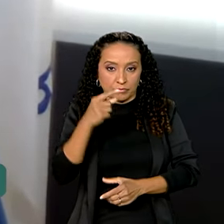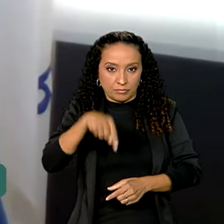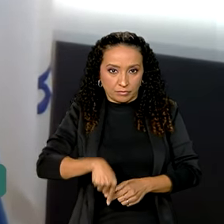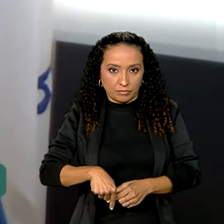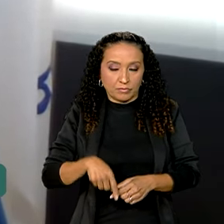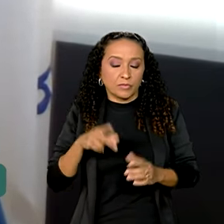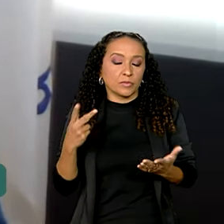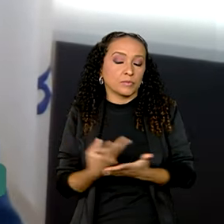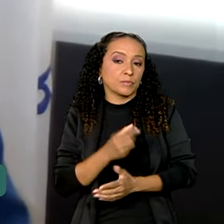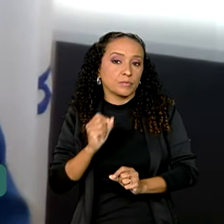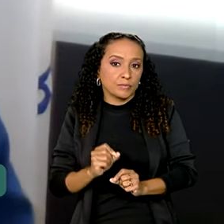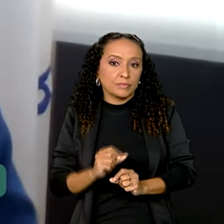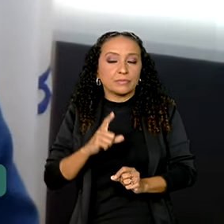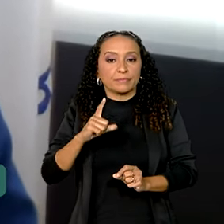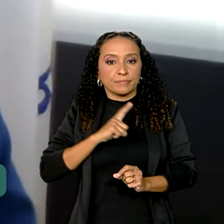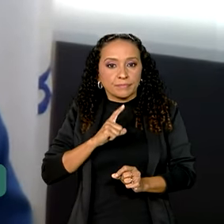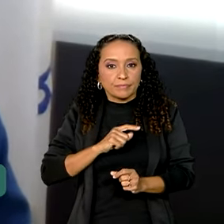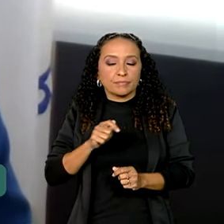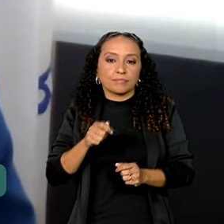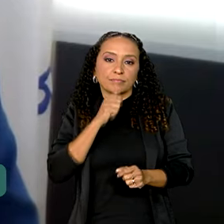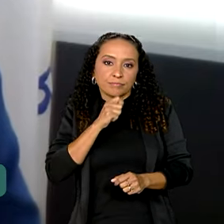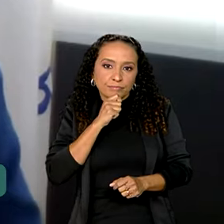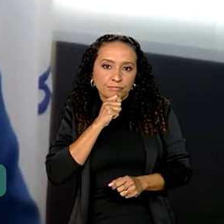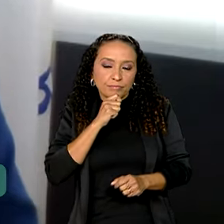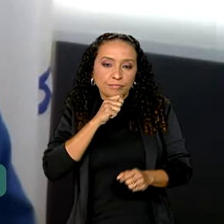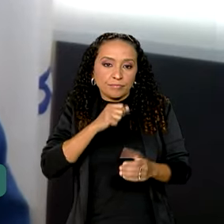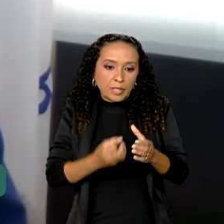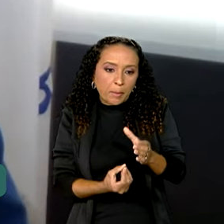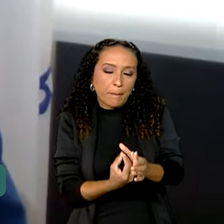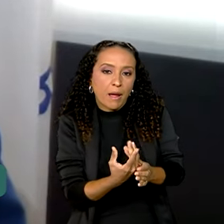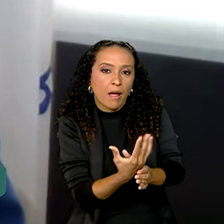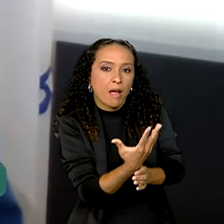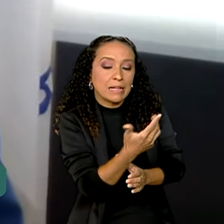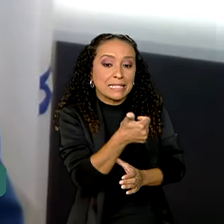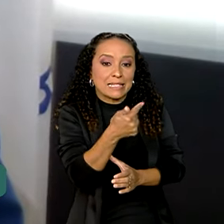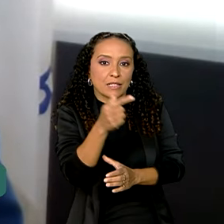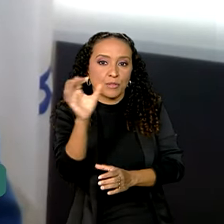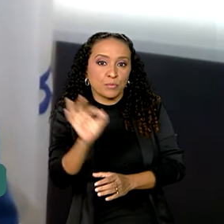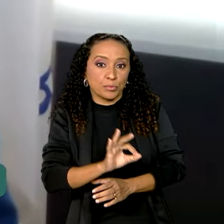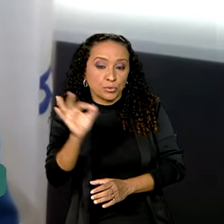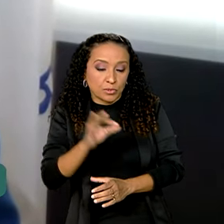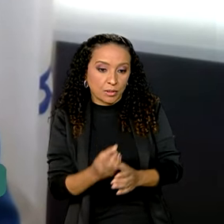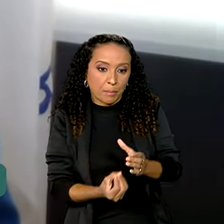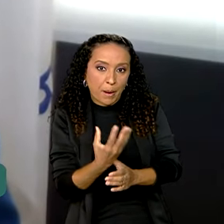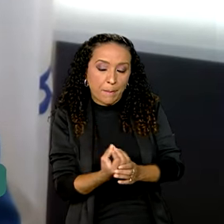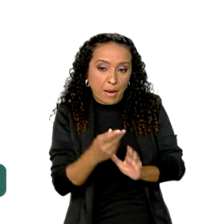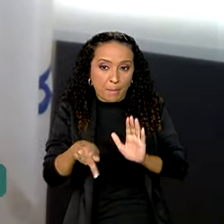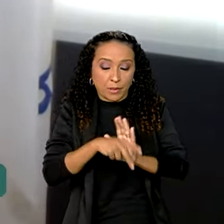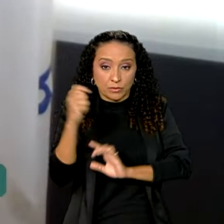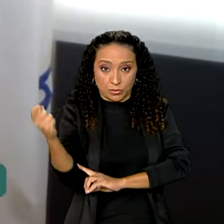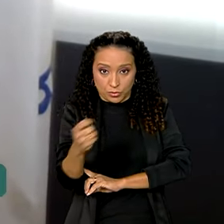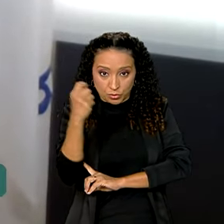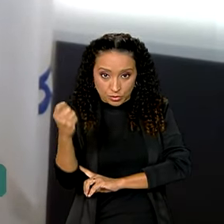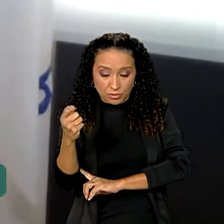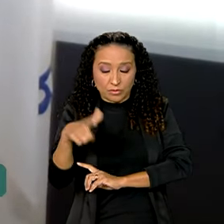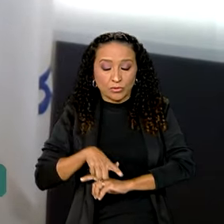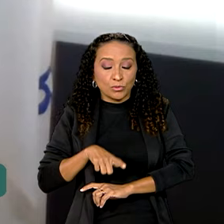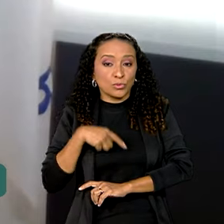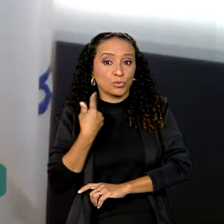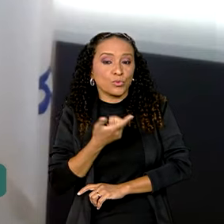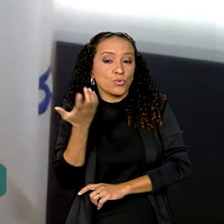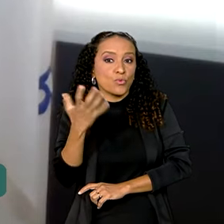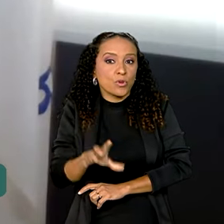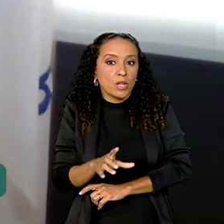acontece é que tinha ainda na lavoura 17% da produção no Rio Grande do Sul e nós não queremos